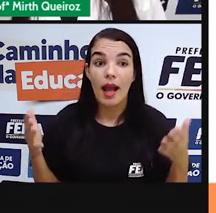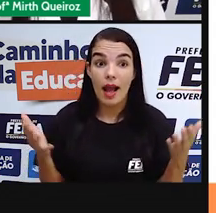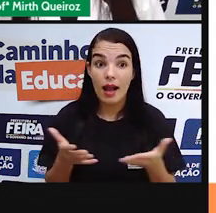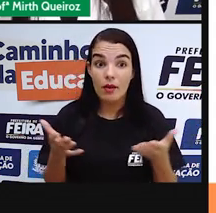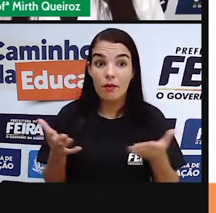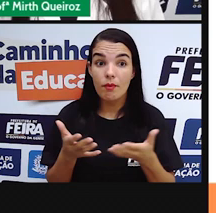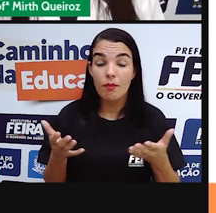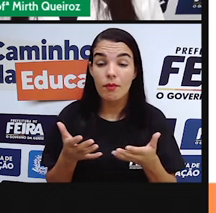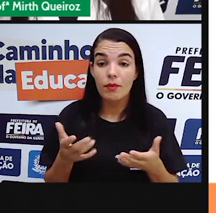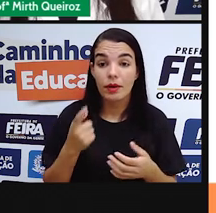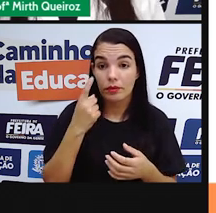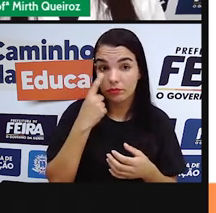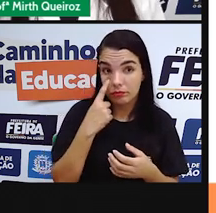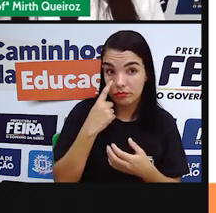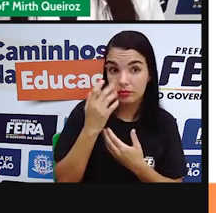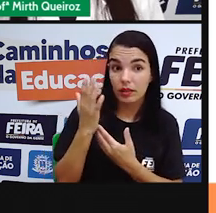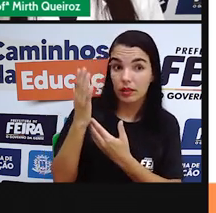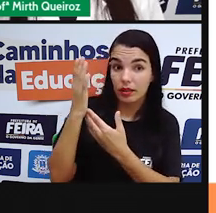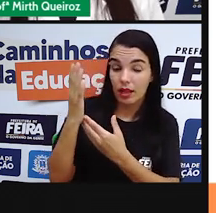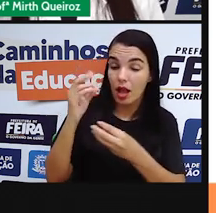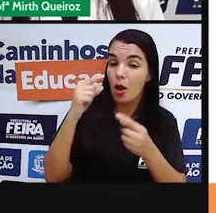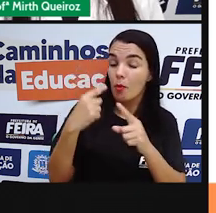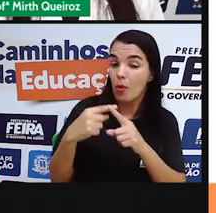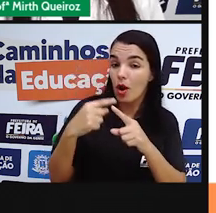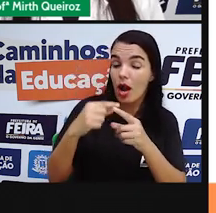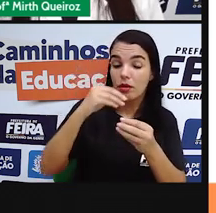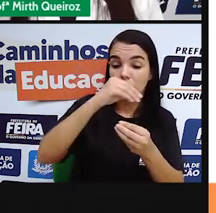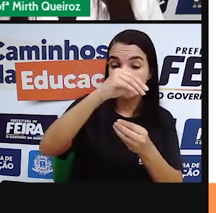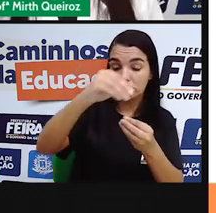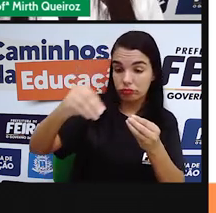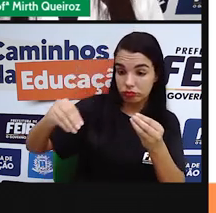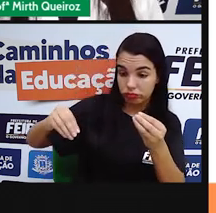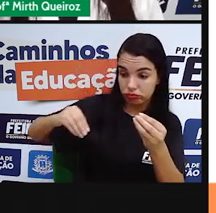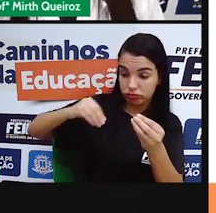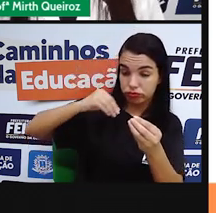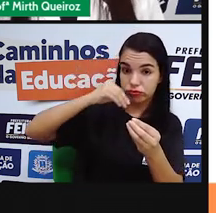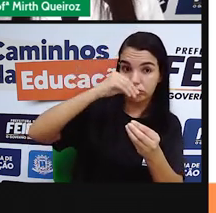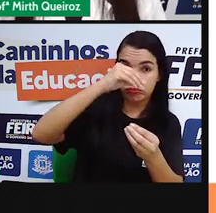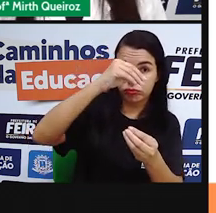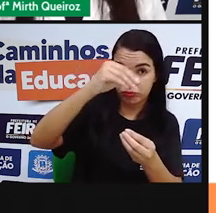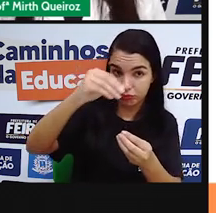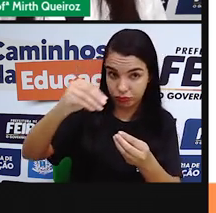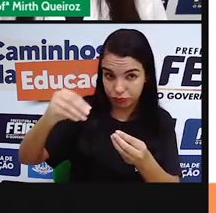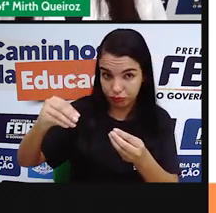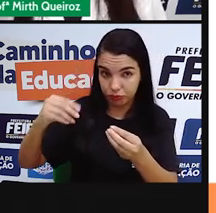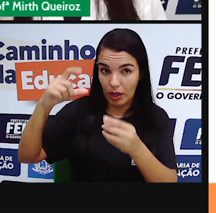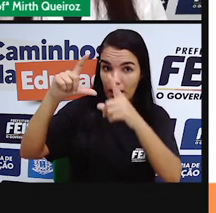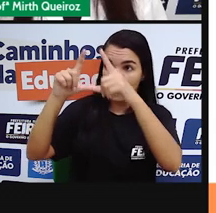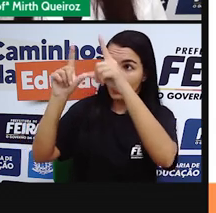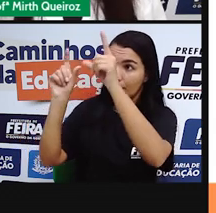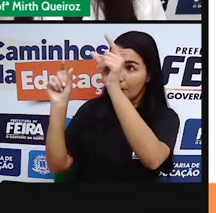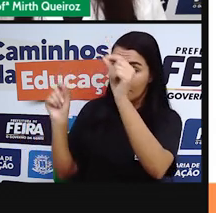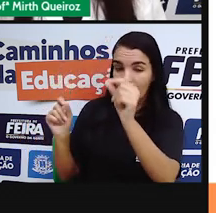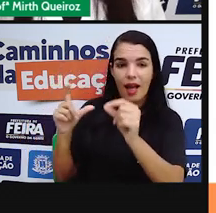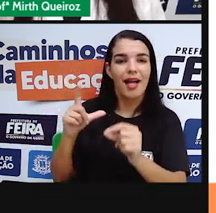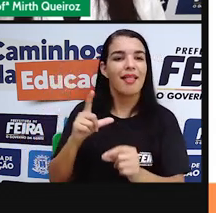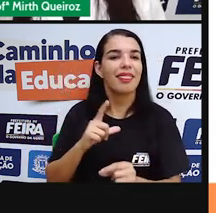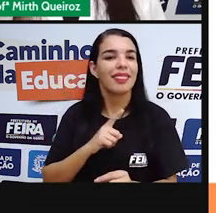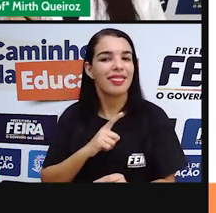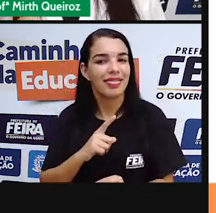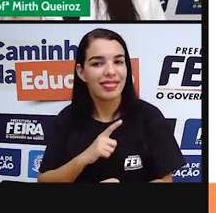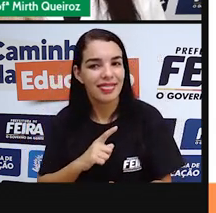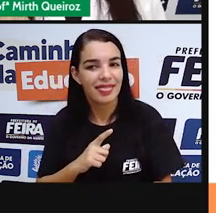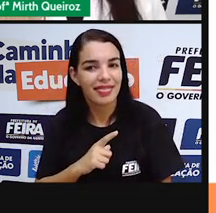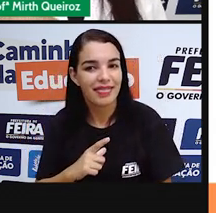E, graças a esse movimento que a Lua faz em torno da Terra, nós temos os dias do mês, né?